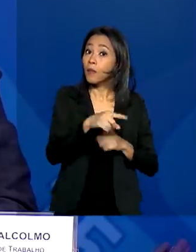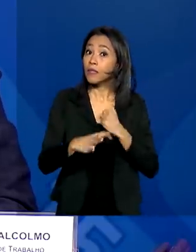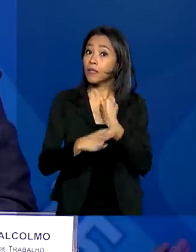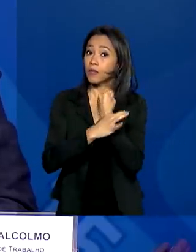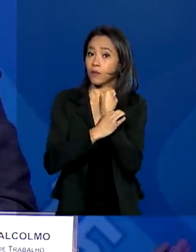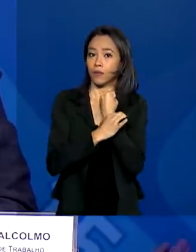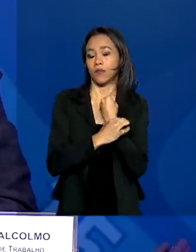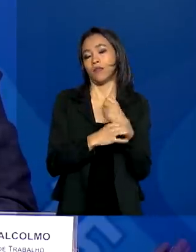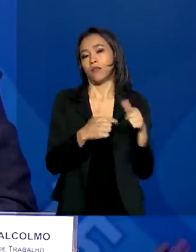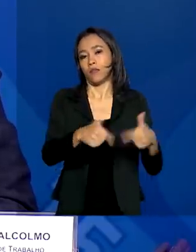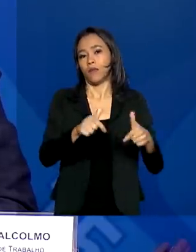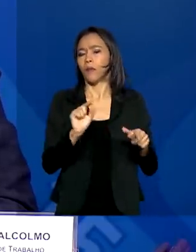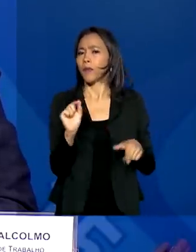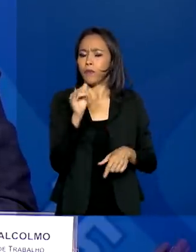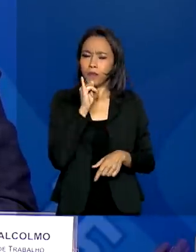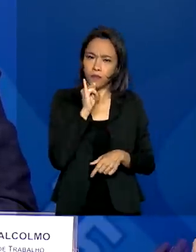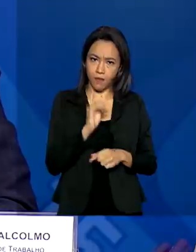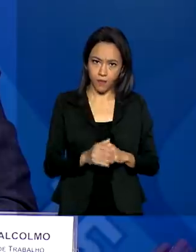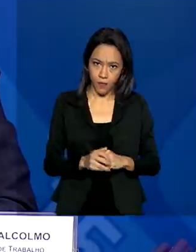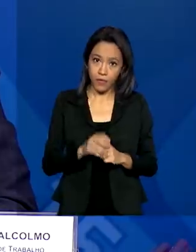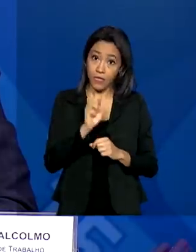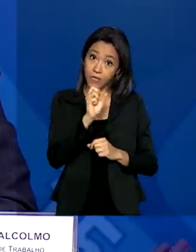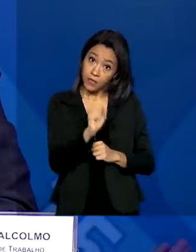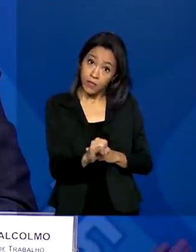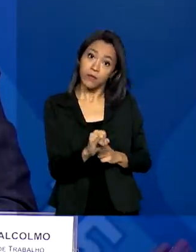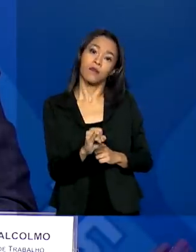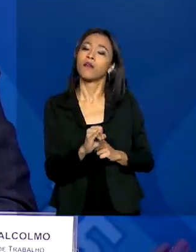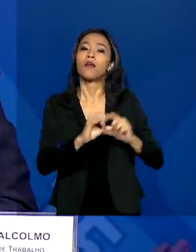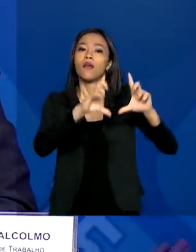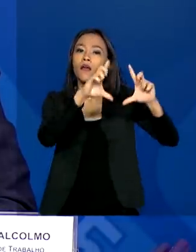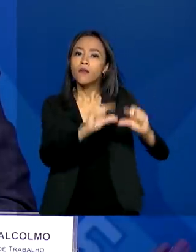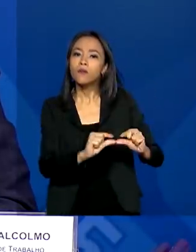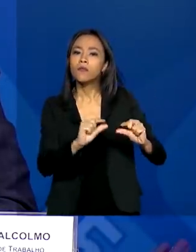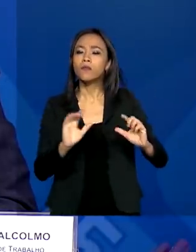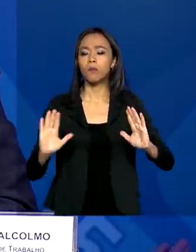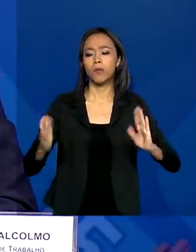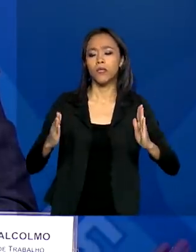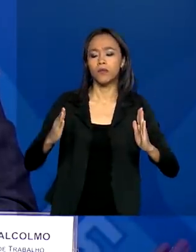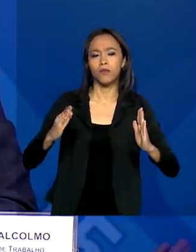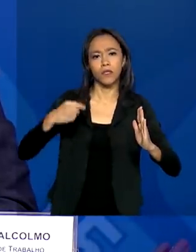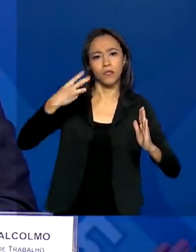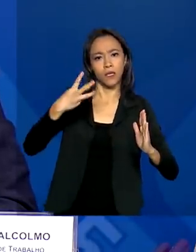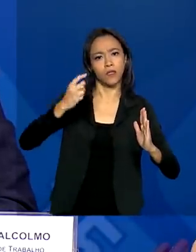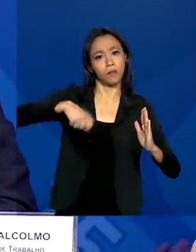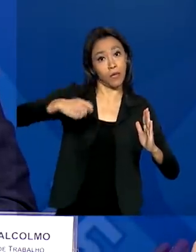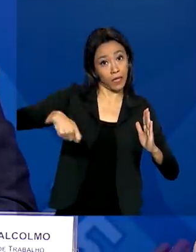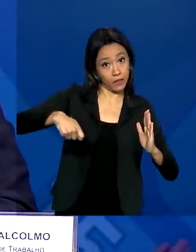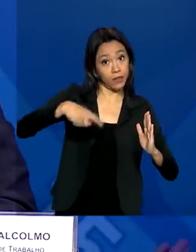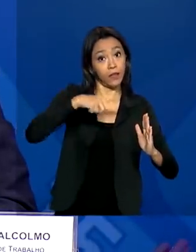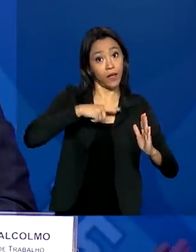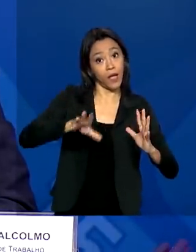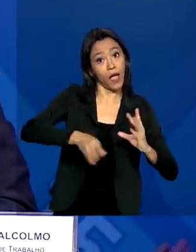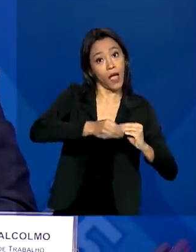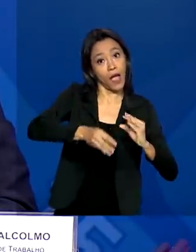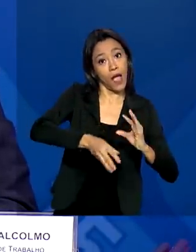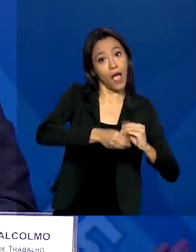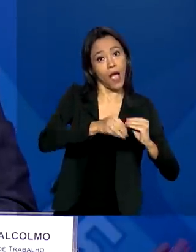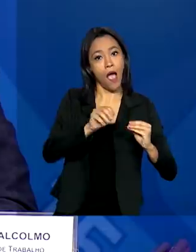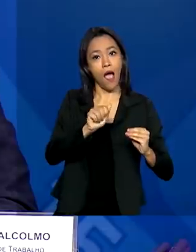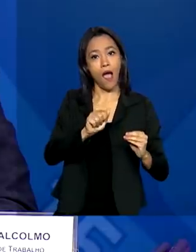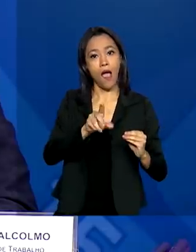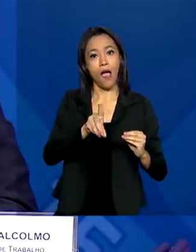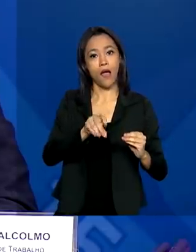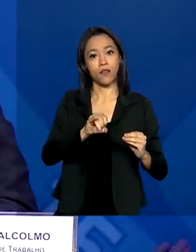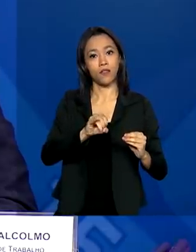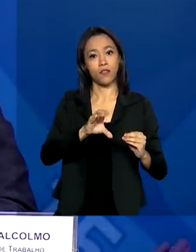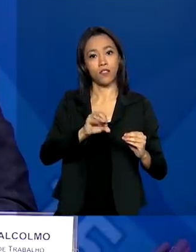emprego que, por exemplo, no caso de redução por três meses, ele tem uma garantia por adicionais três meses, ou seja, então